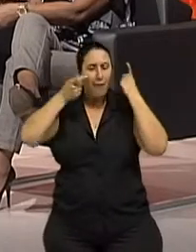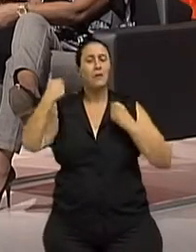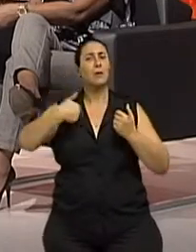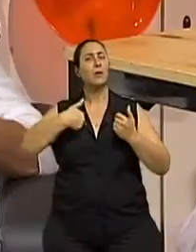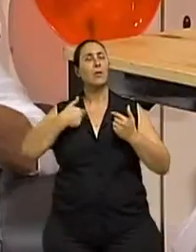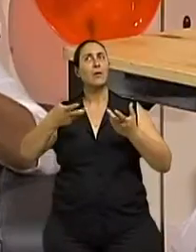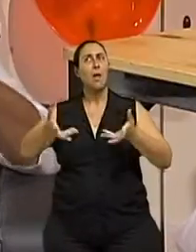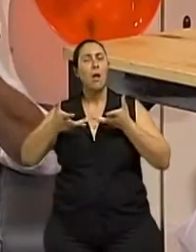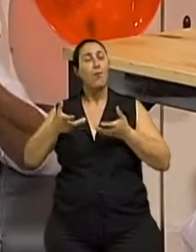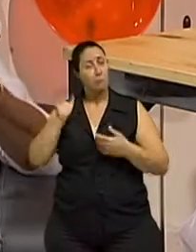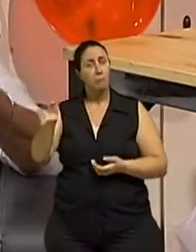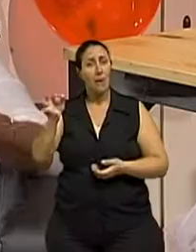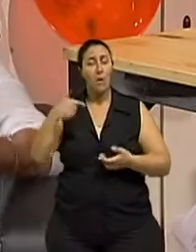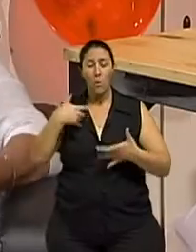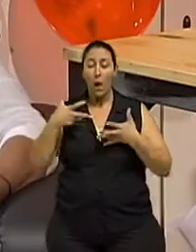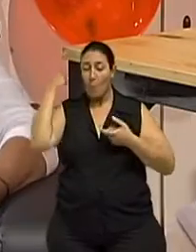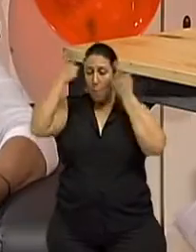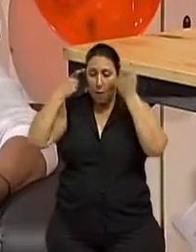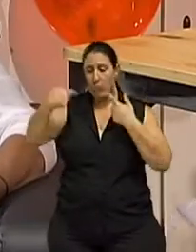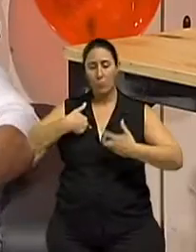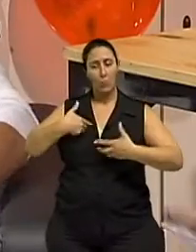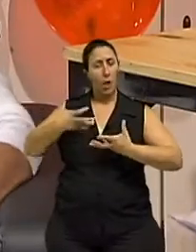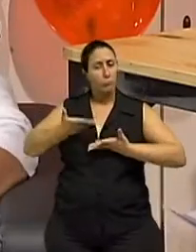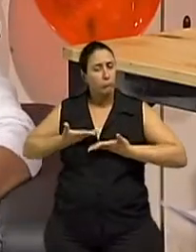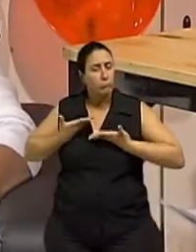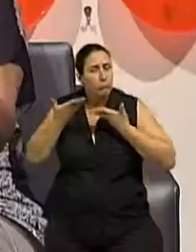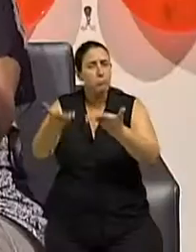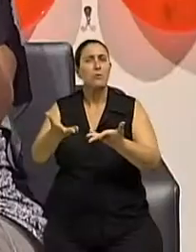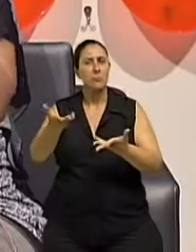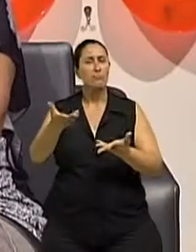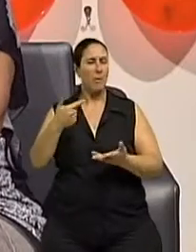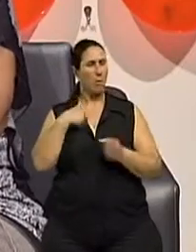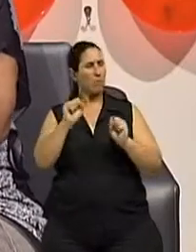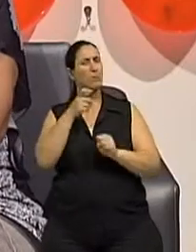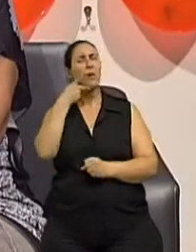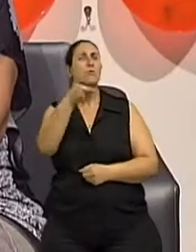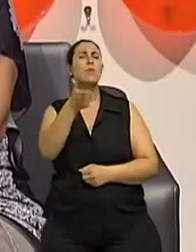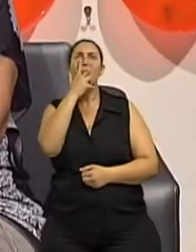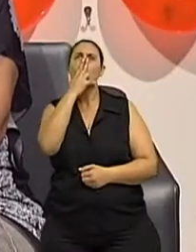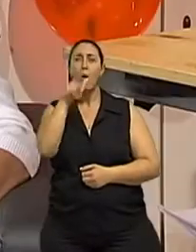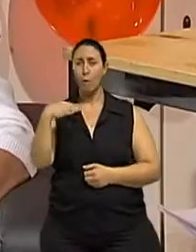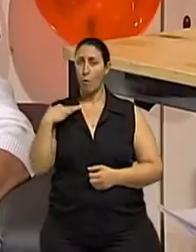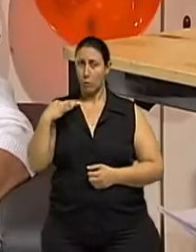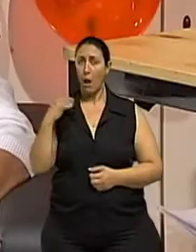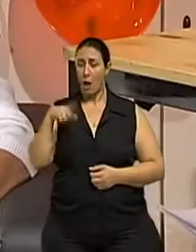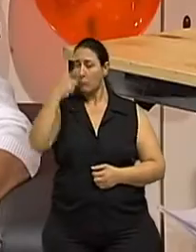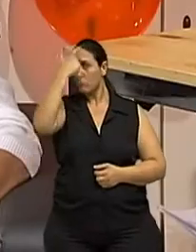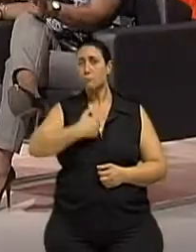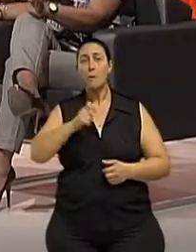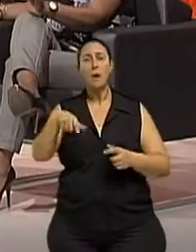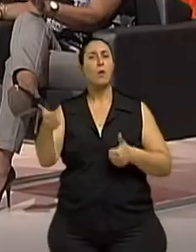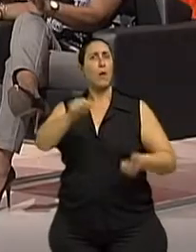te envolver, tu tens com quem te encontrar. Isso eu posso chamar isso de uma grande vantagem do voluntariado? Que traz